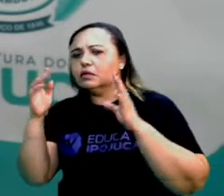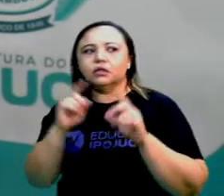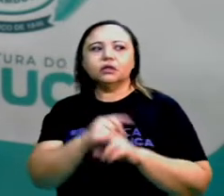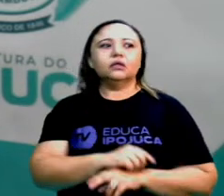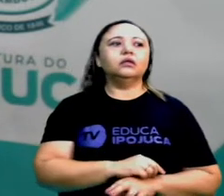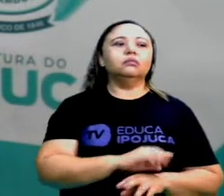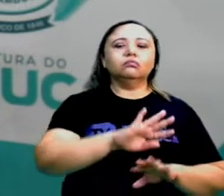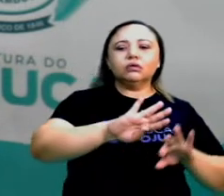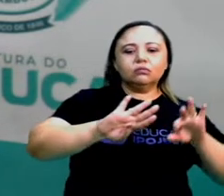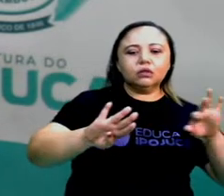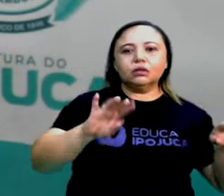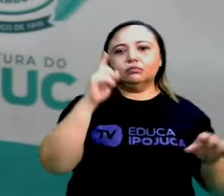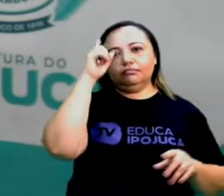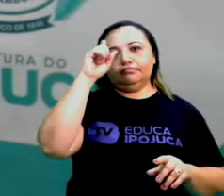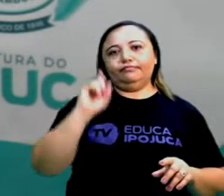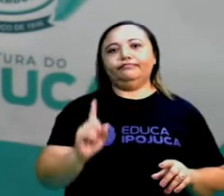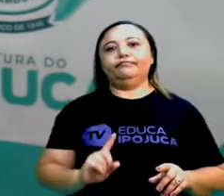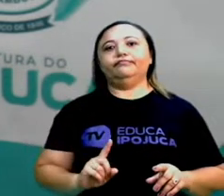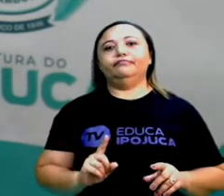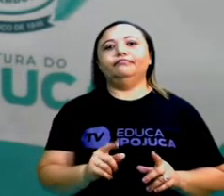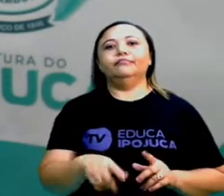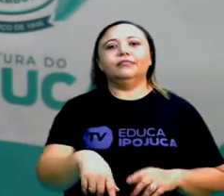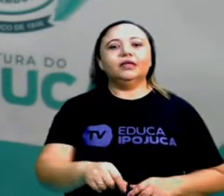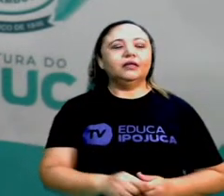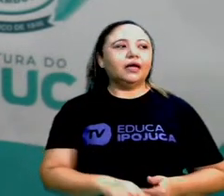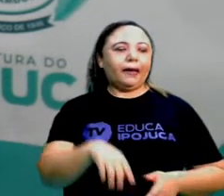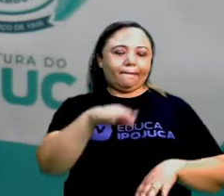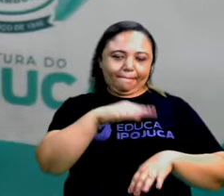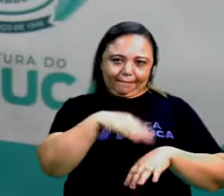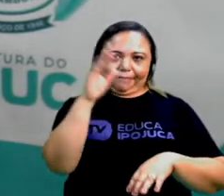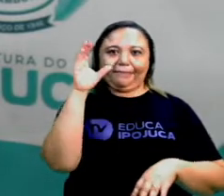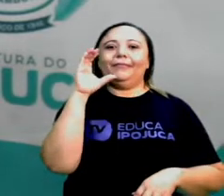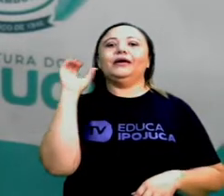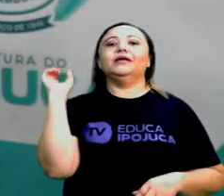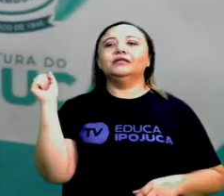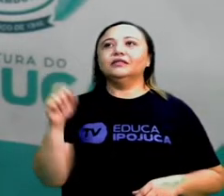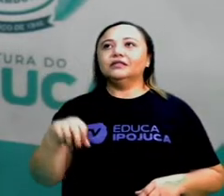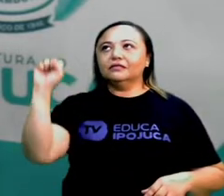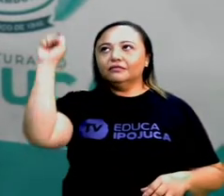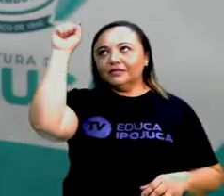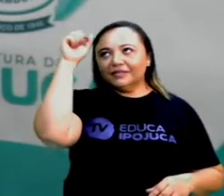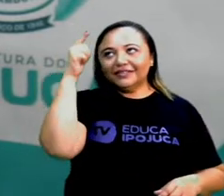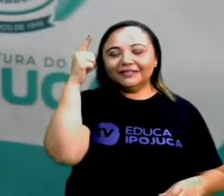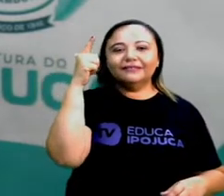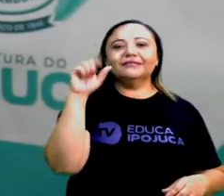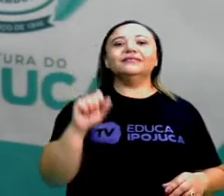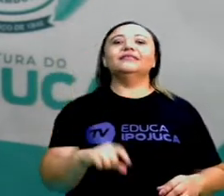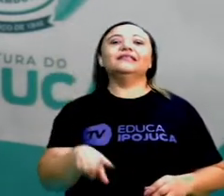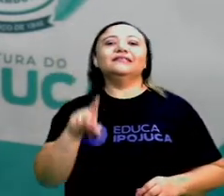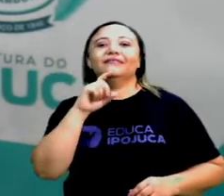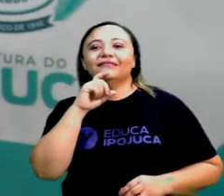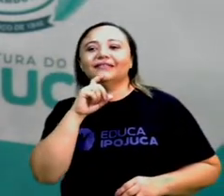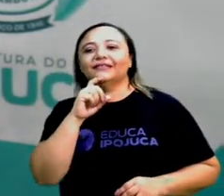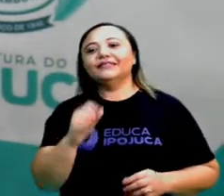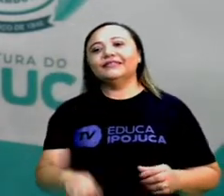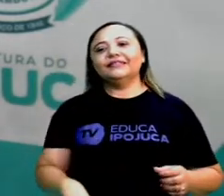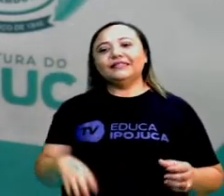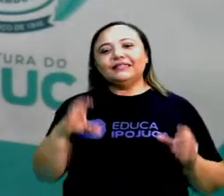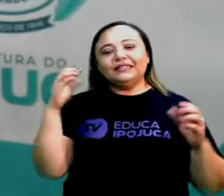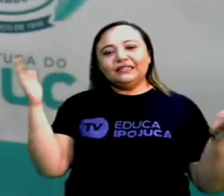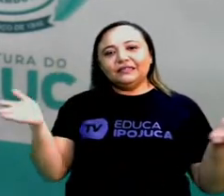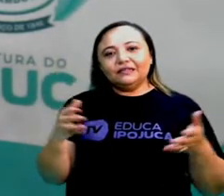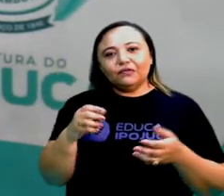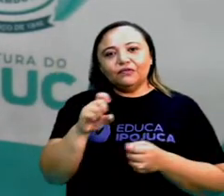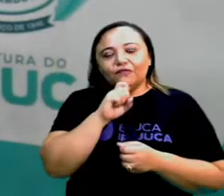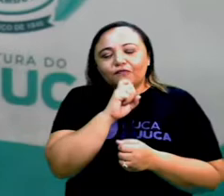Geralmente eles têm mais o verão e o inverno. Onde o verão é bem verão, bem calor. Onde o inverno também é